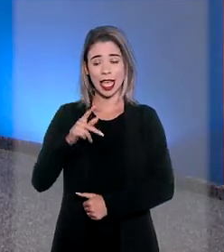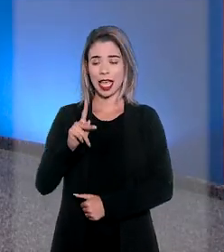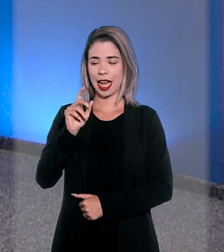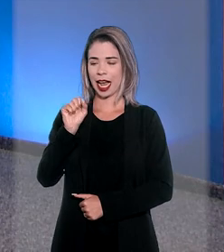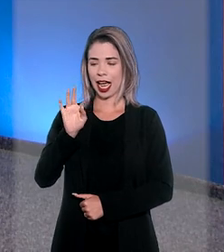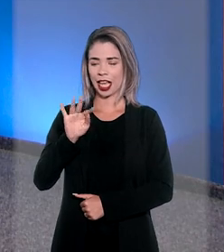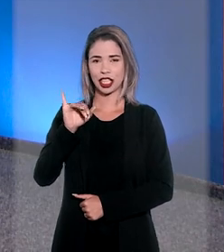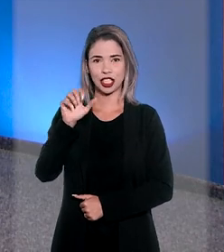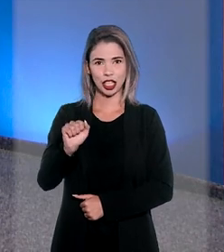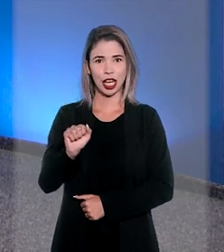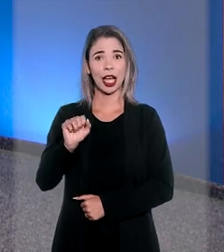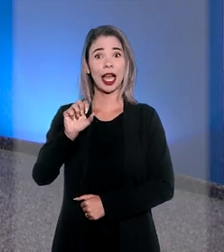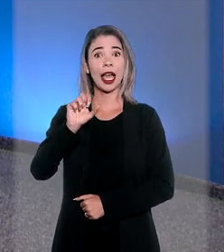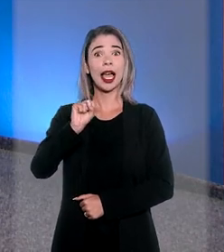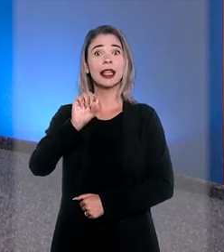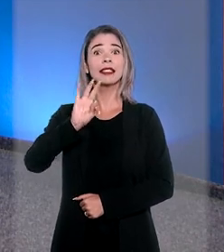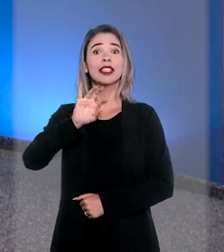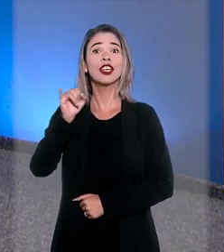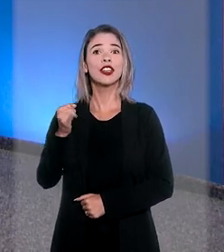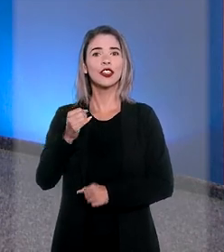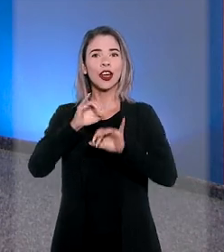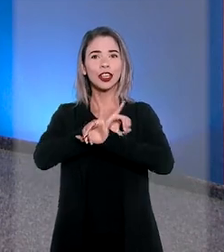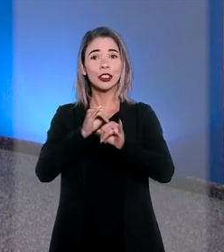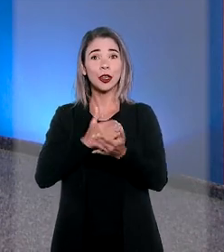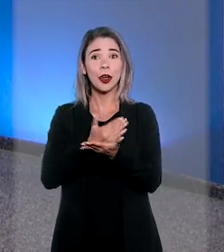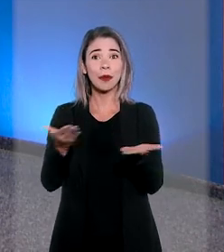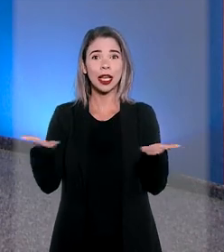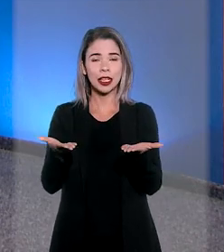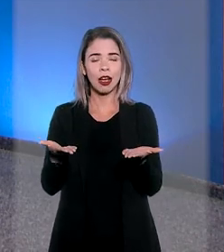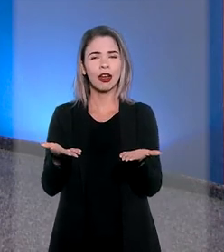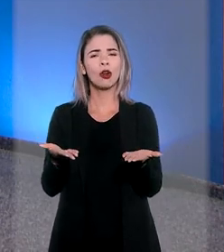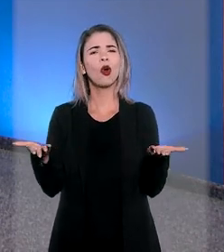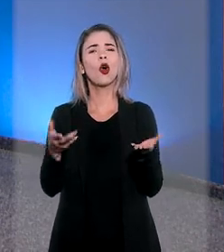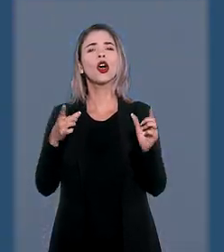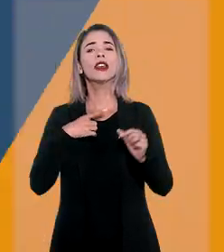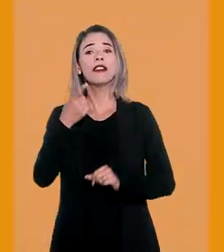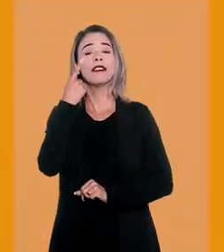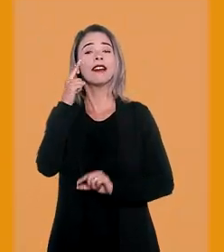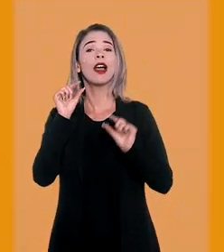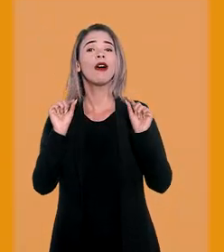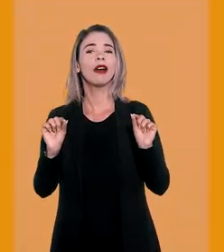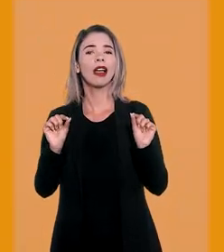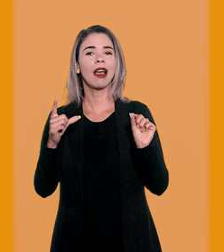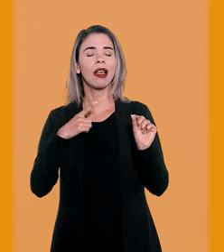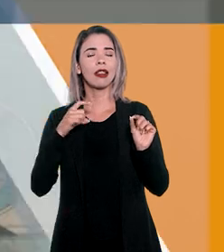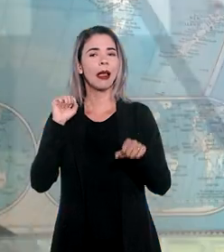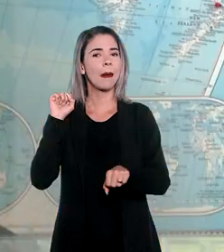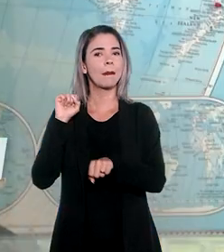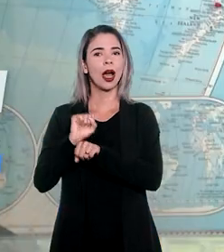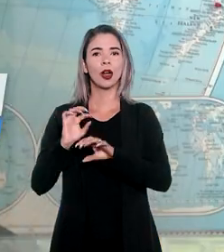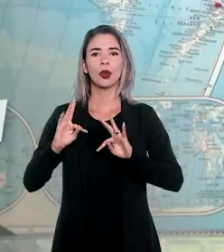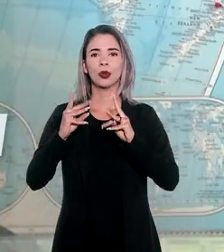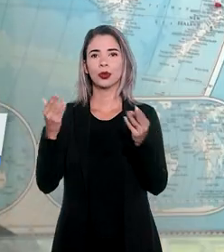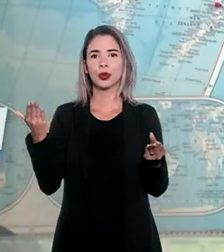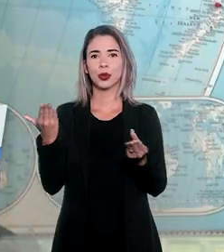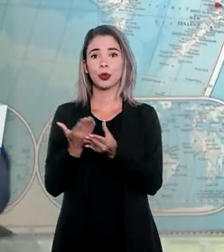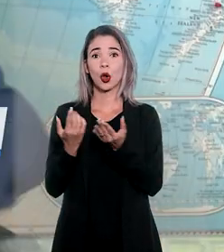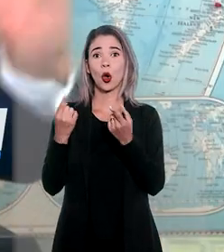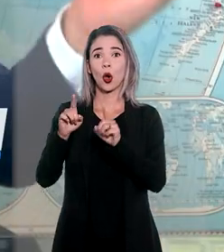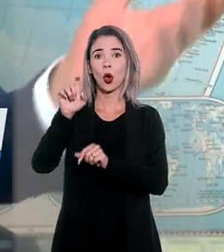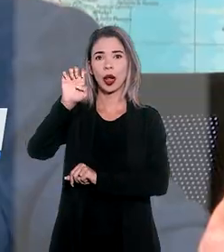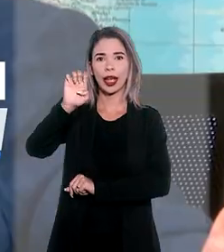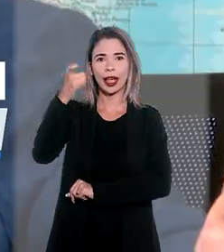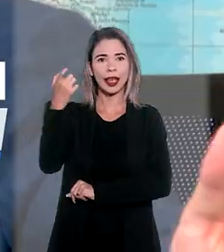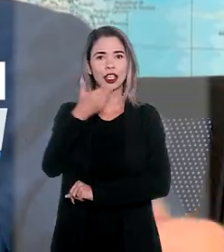Eu sou Kátia Gomes e o STJ Notícias está no ar. No programa de hoje você vai ver suspensas ações penais